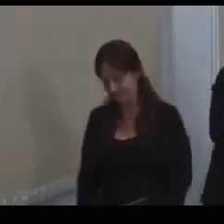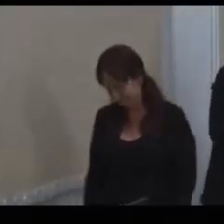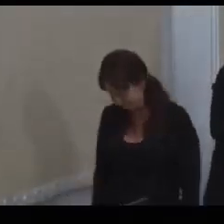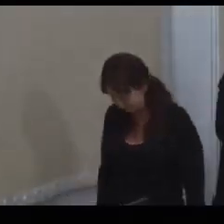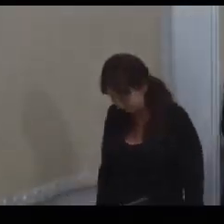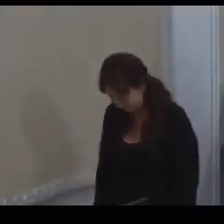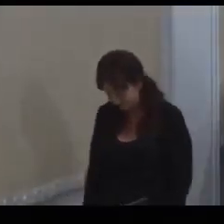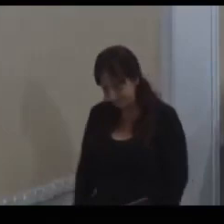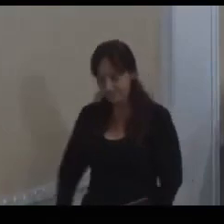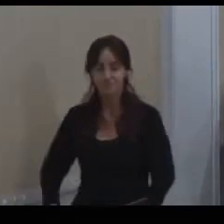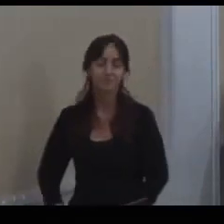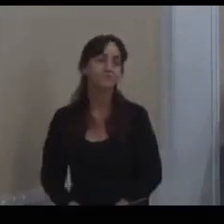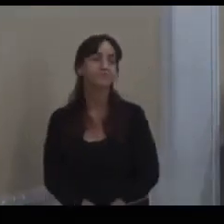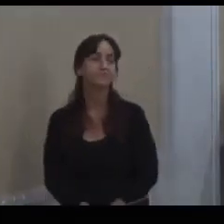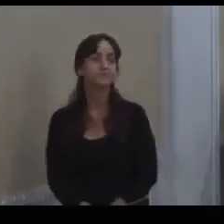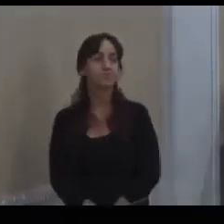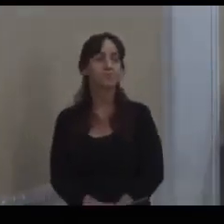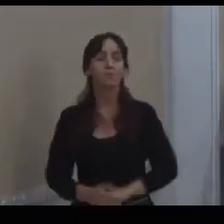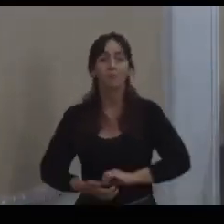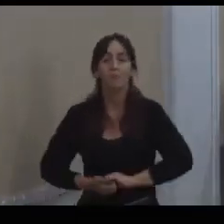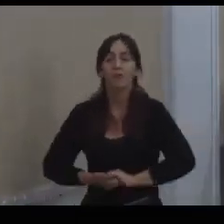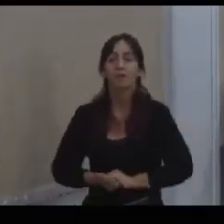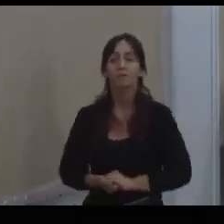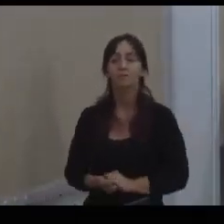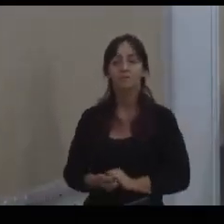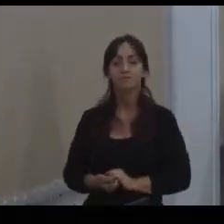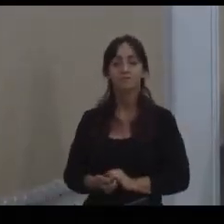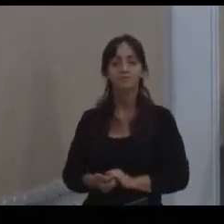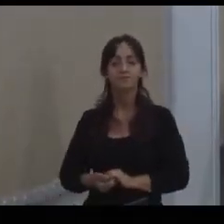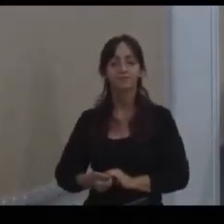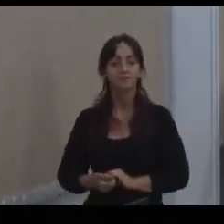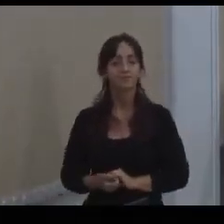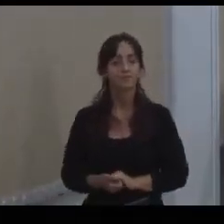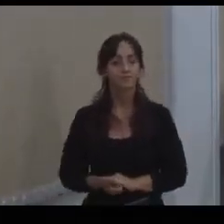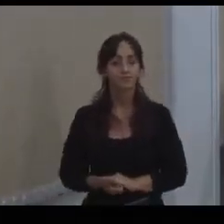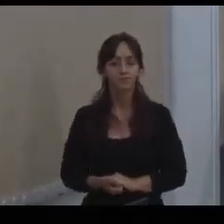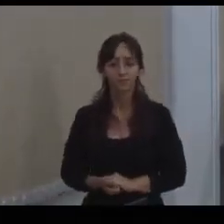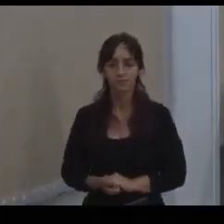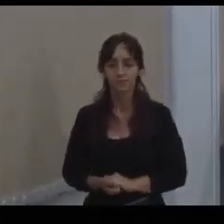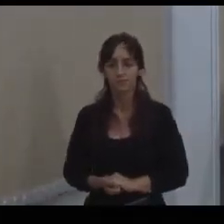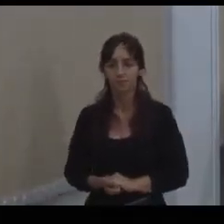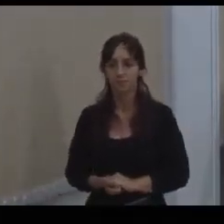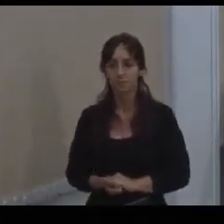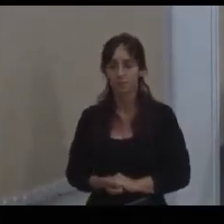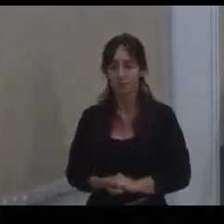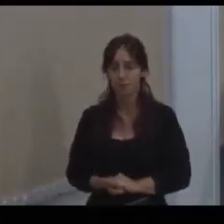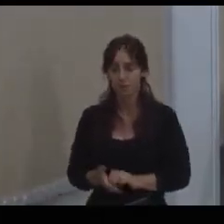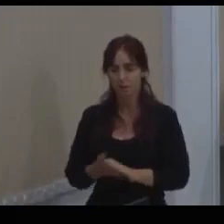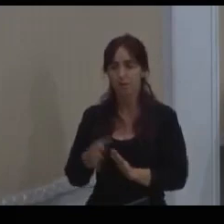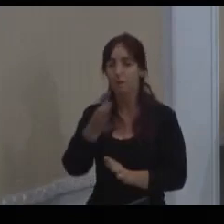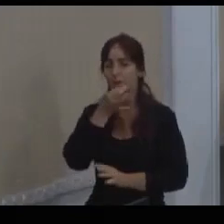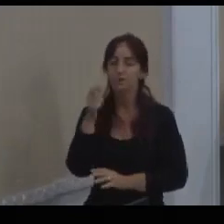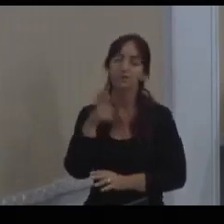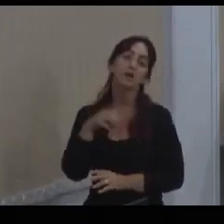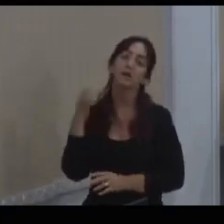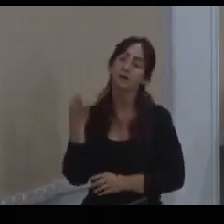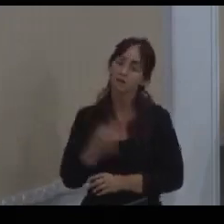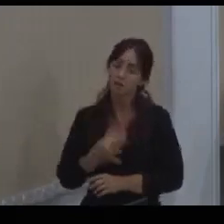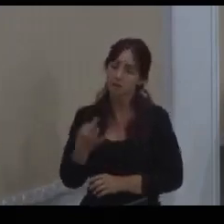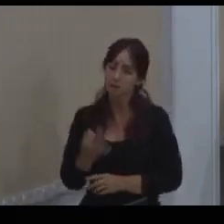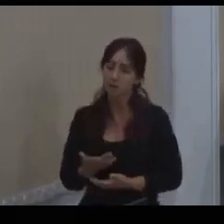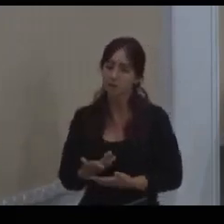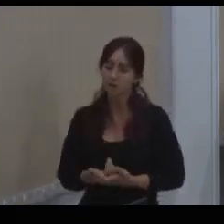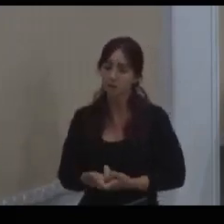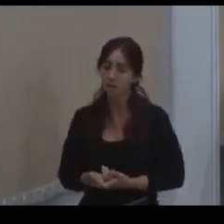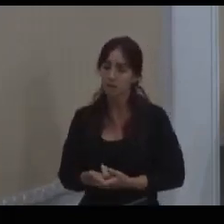O que a Cristina não soube responder aí e a verificar e a suposição dela está certa, está certa, é porque